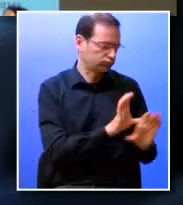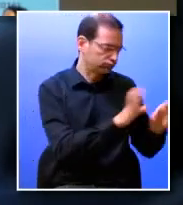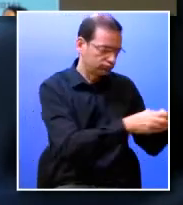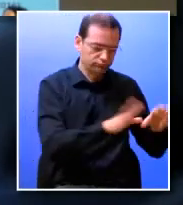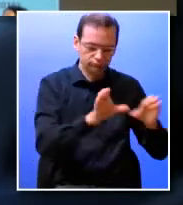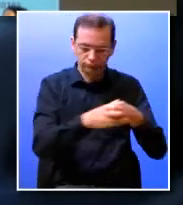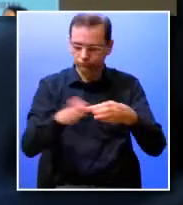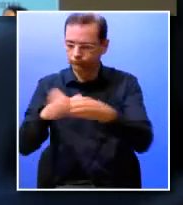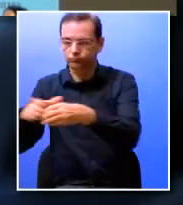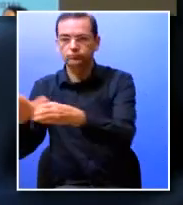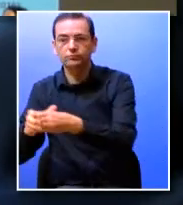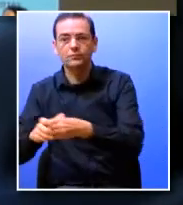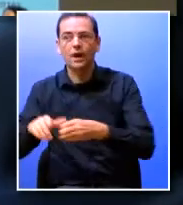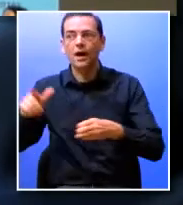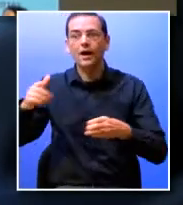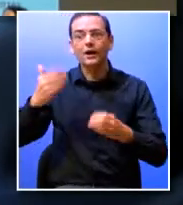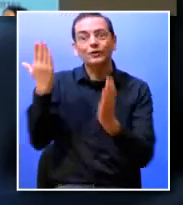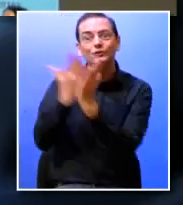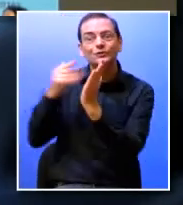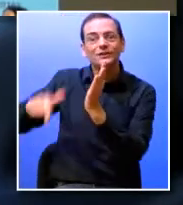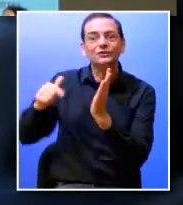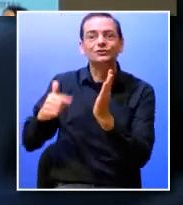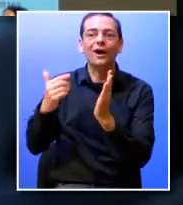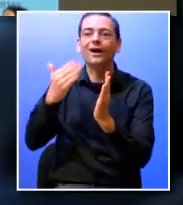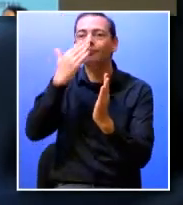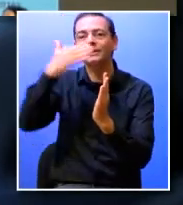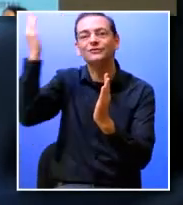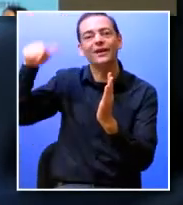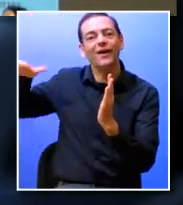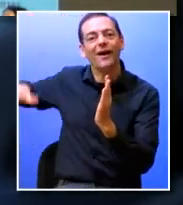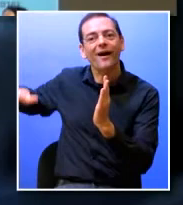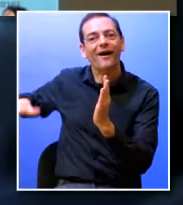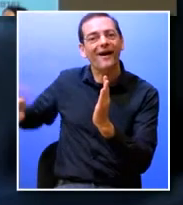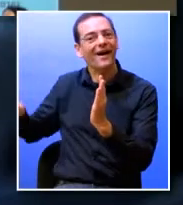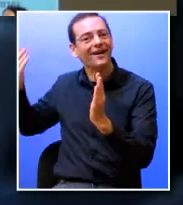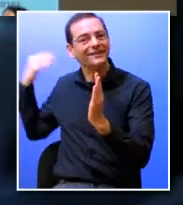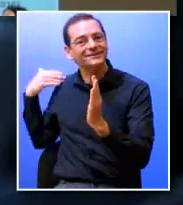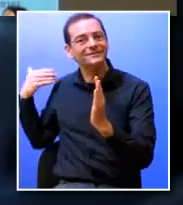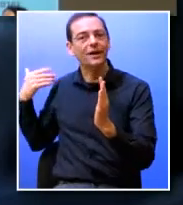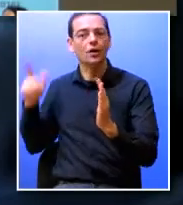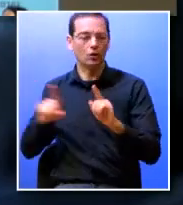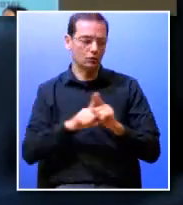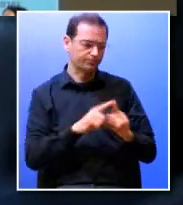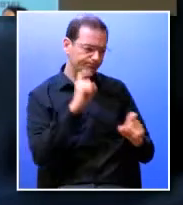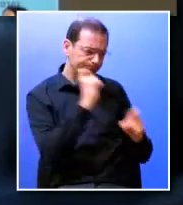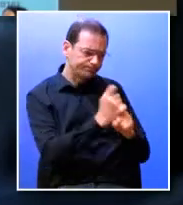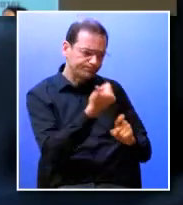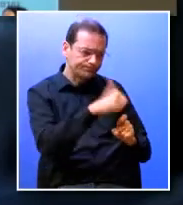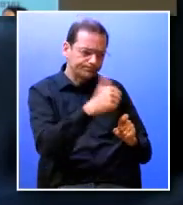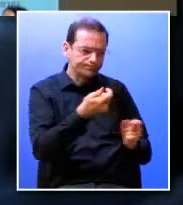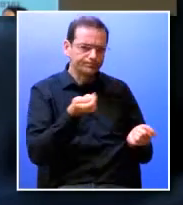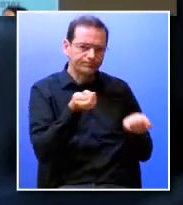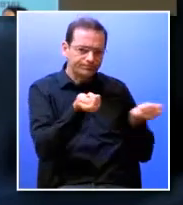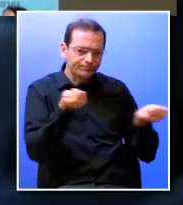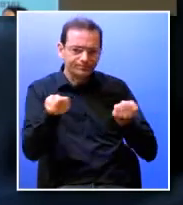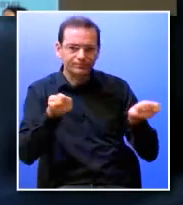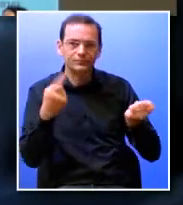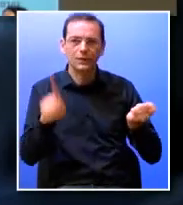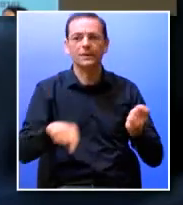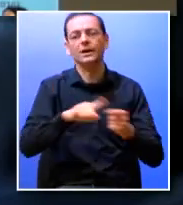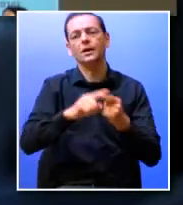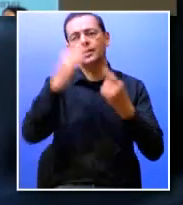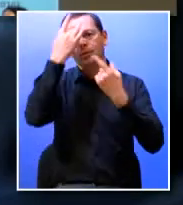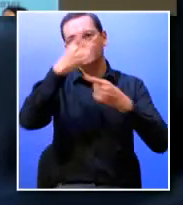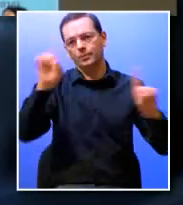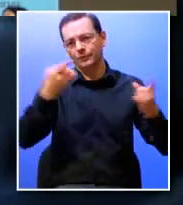acompanhados por estudantes mais velhos do ISCTE que recebem também formação como mentores e por docentes do ISCTE que também recebem formação para